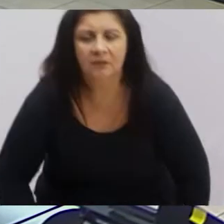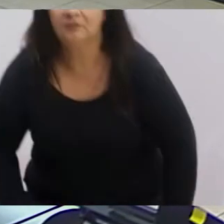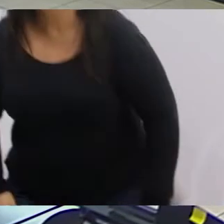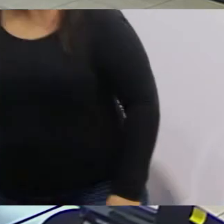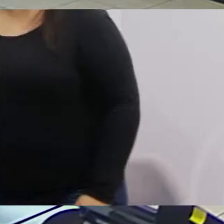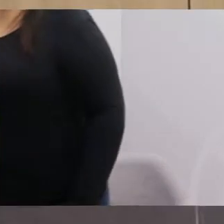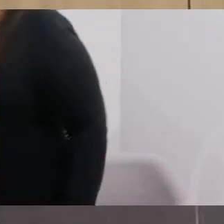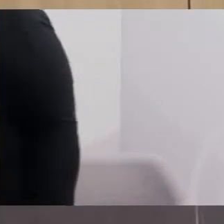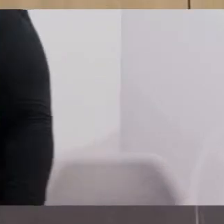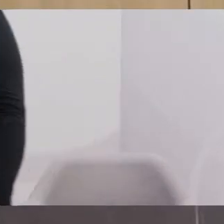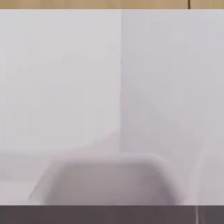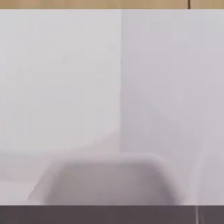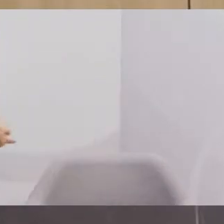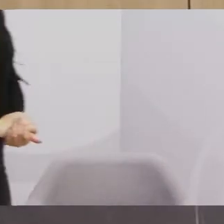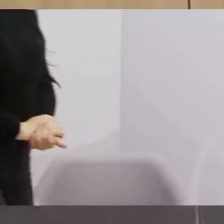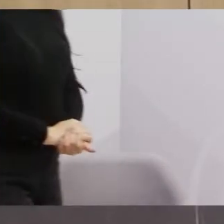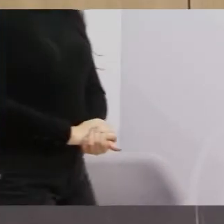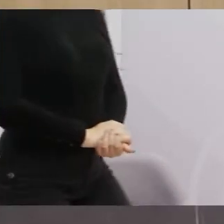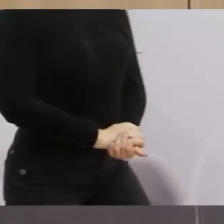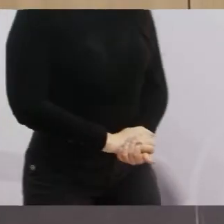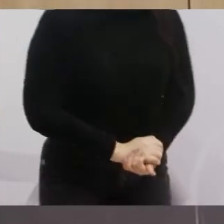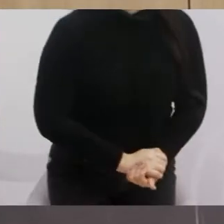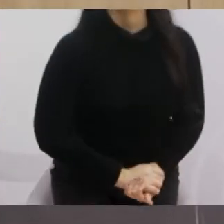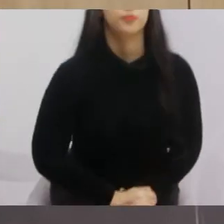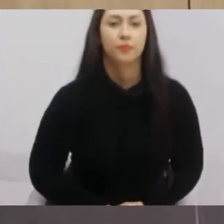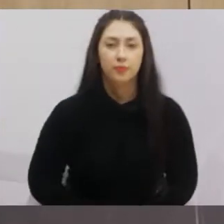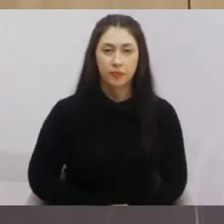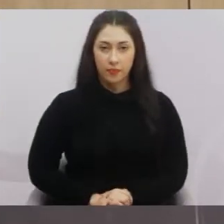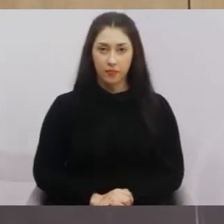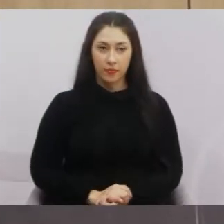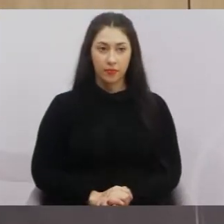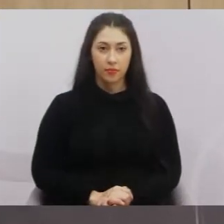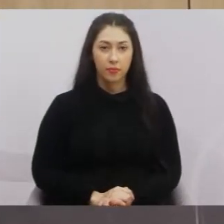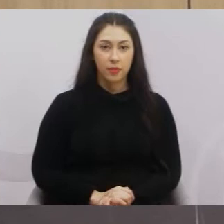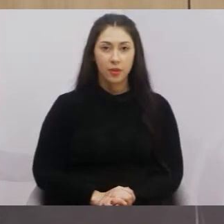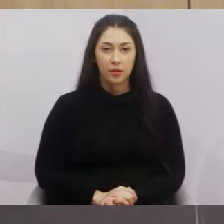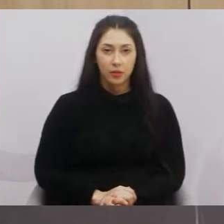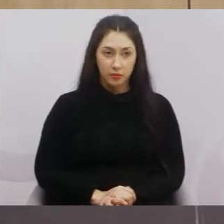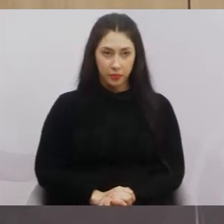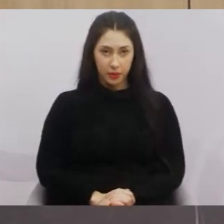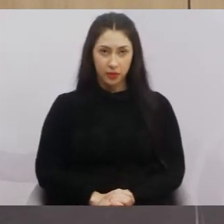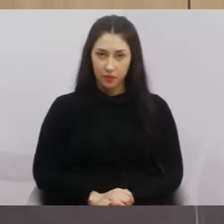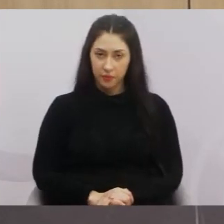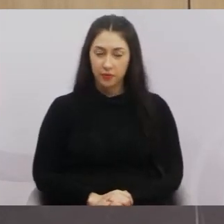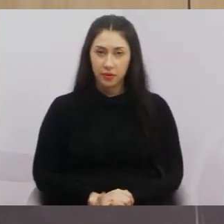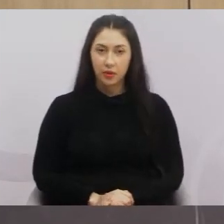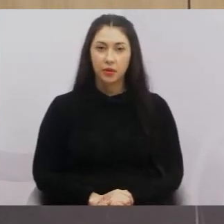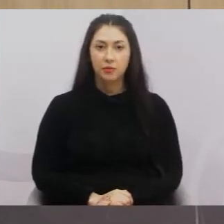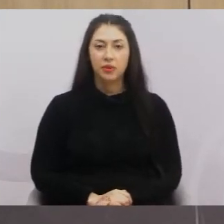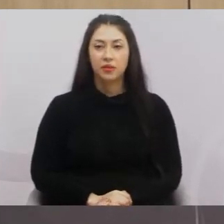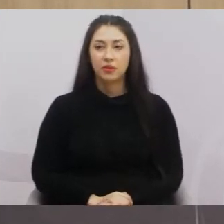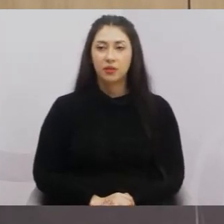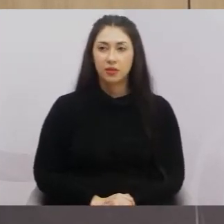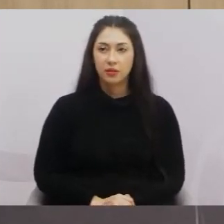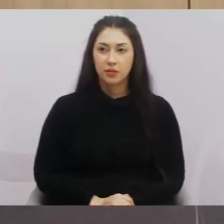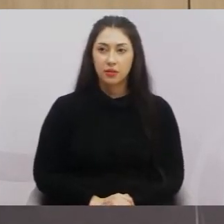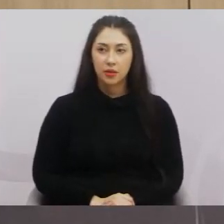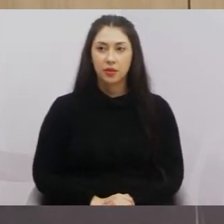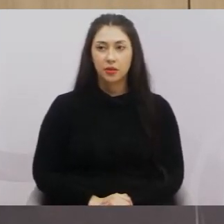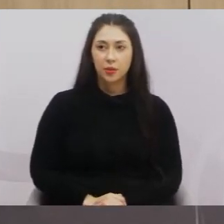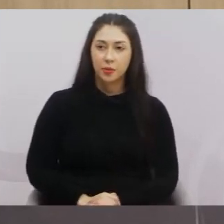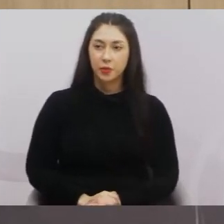a preem